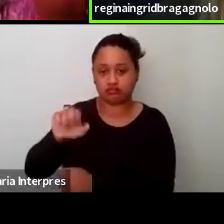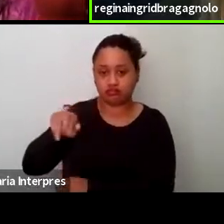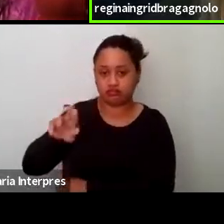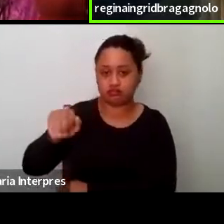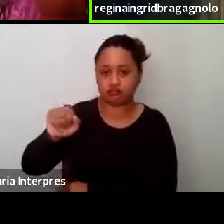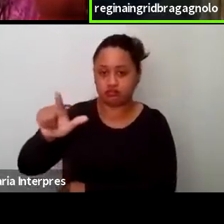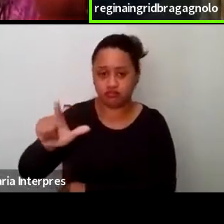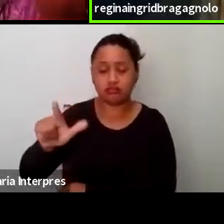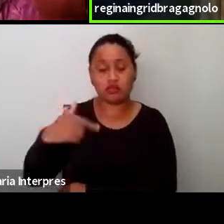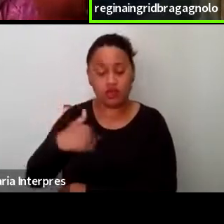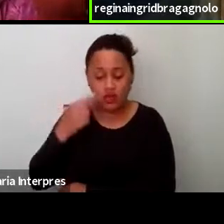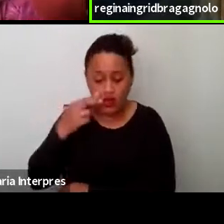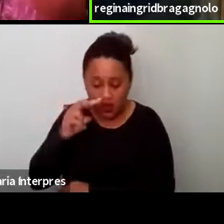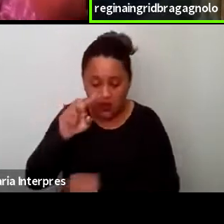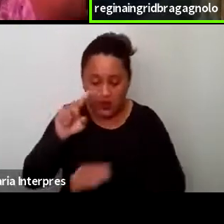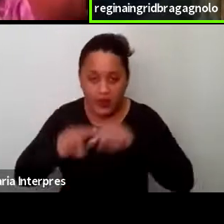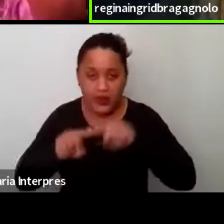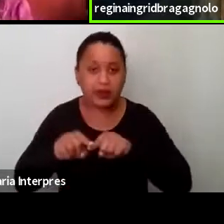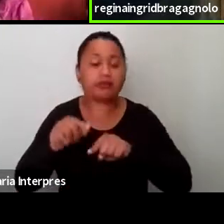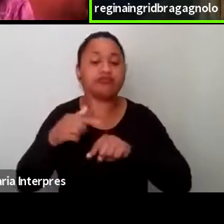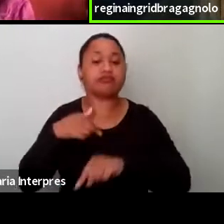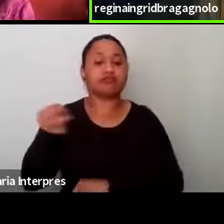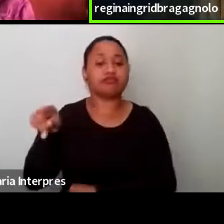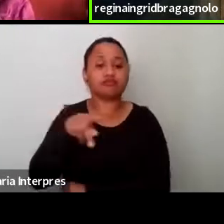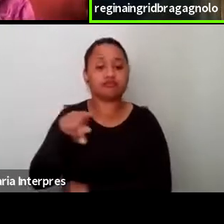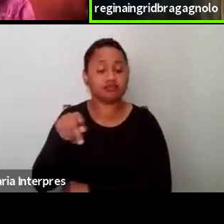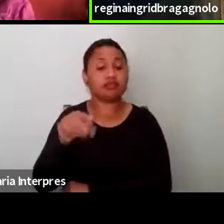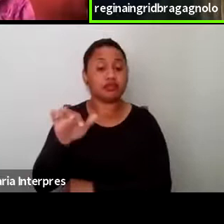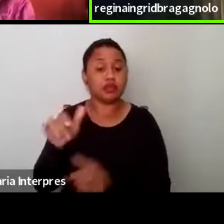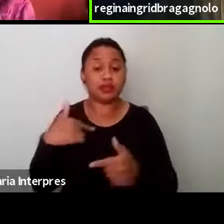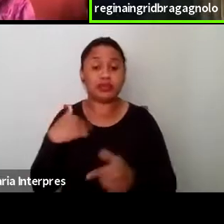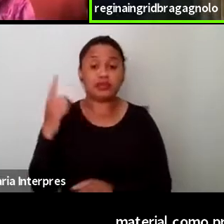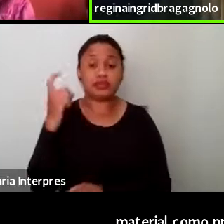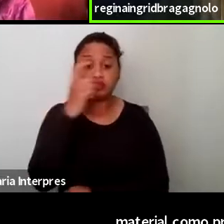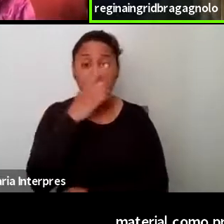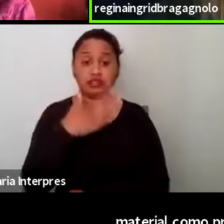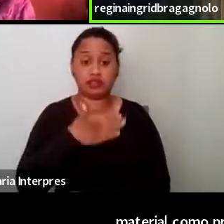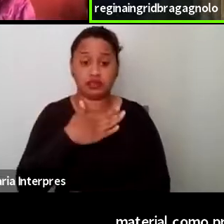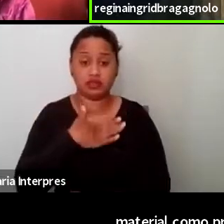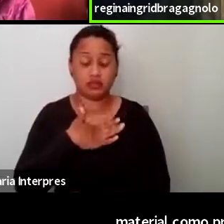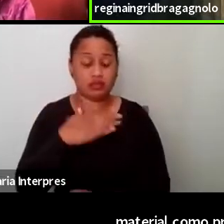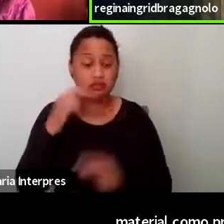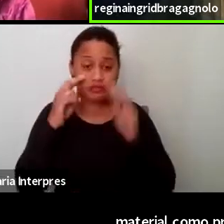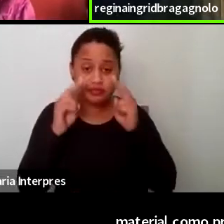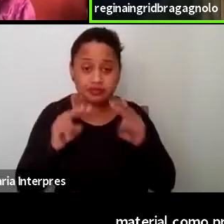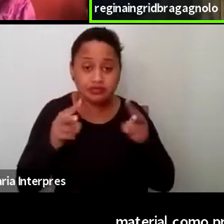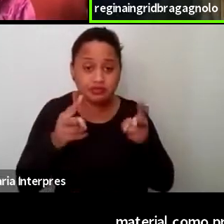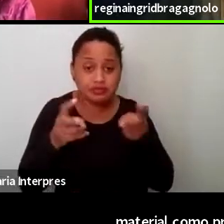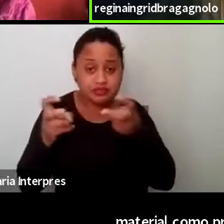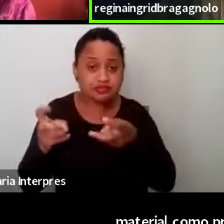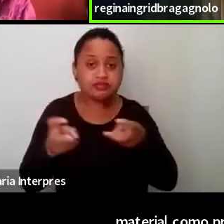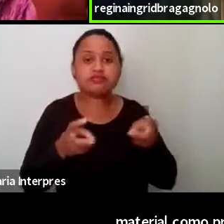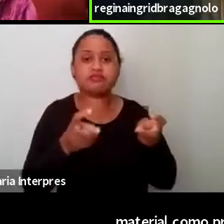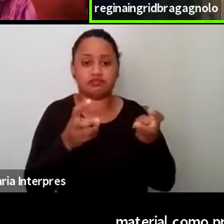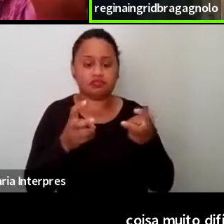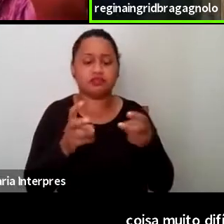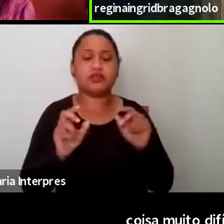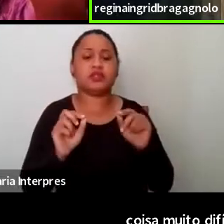professora e uma coisa muito difícil para mim foi ter essas lentes, eu já tinha essas lentes